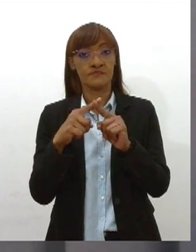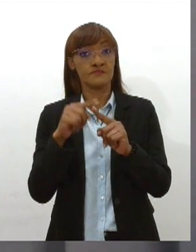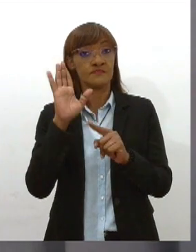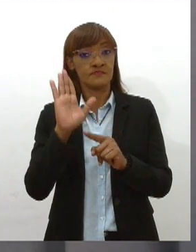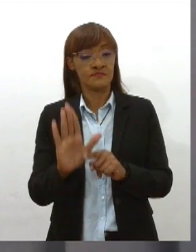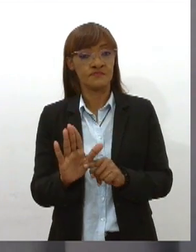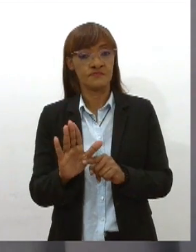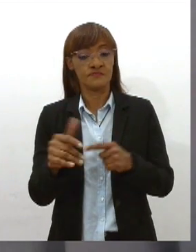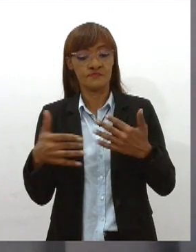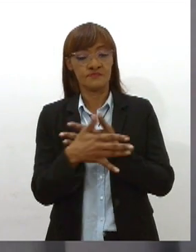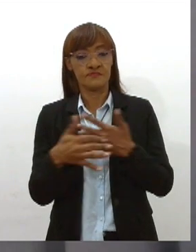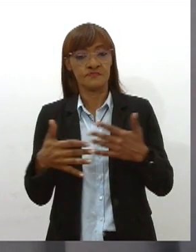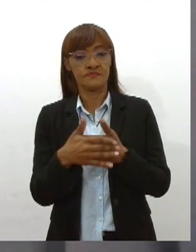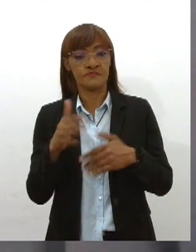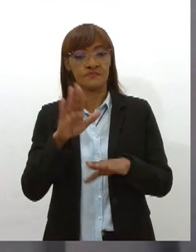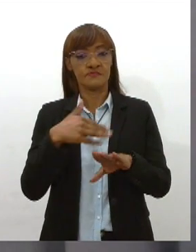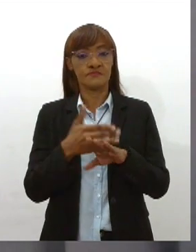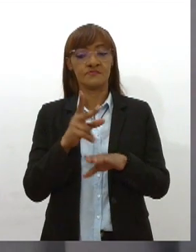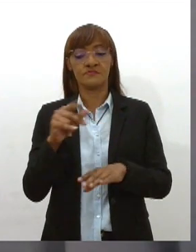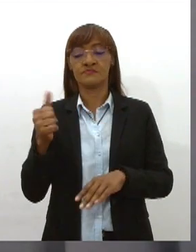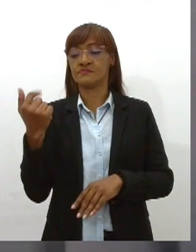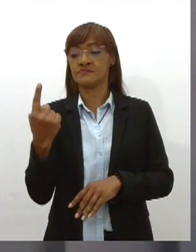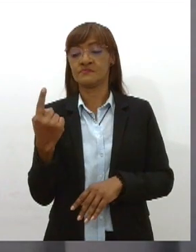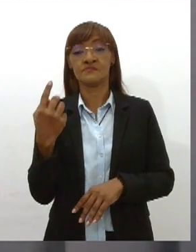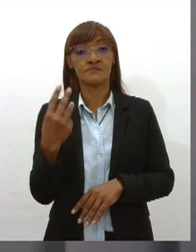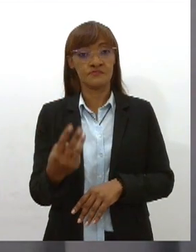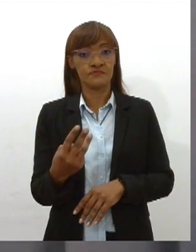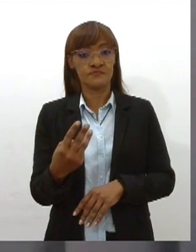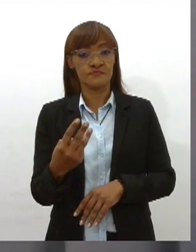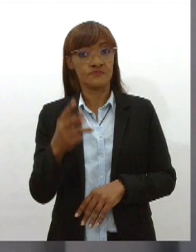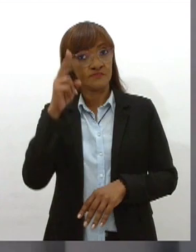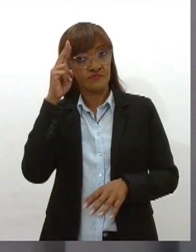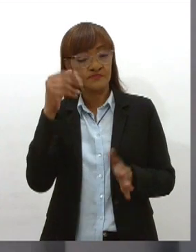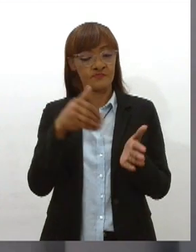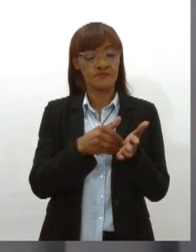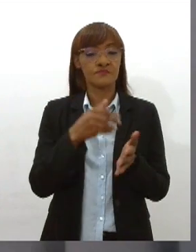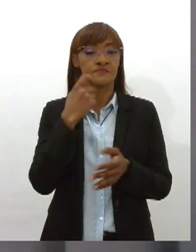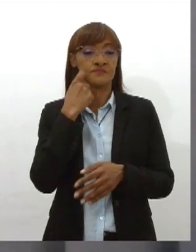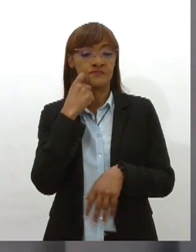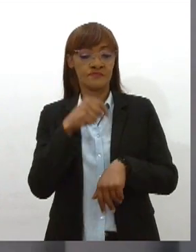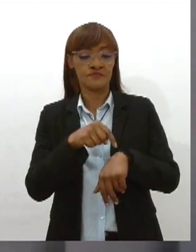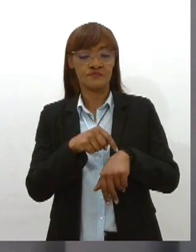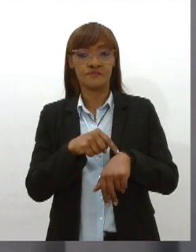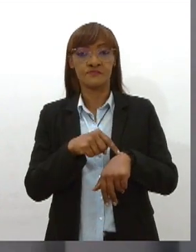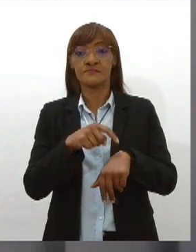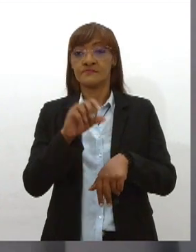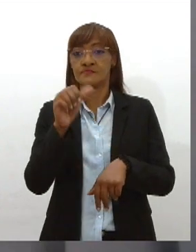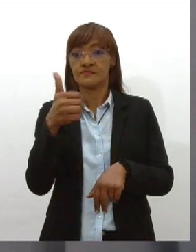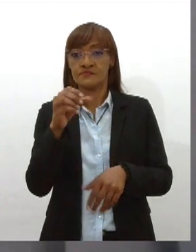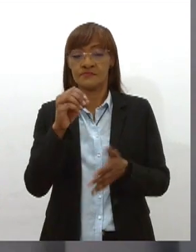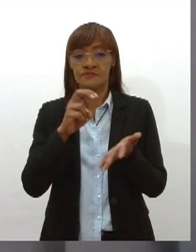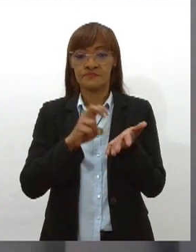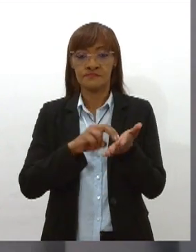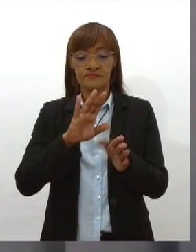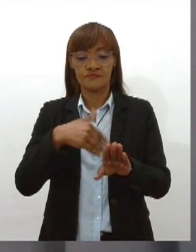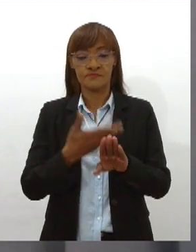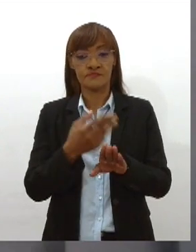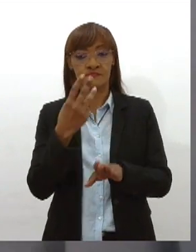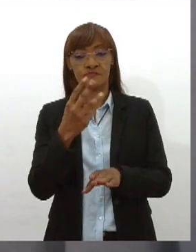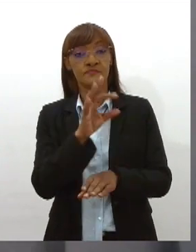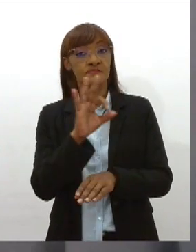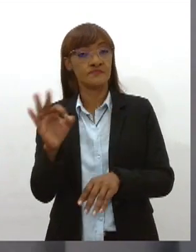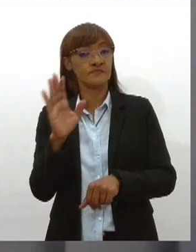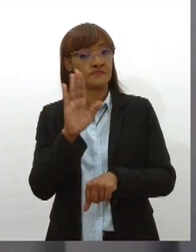funcionará até o dia 13, de segunda a sexta-feira, das 10 da manhã às 3 horas da tarde. A unidade